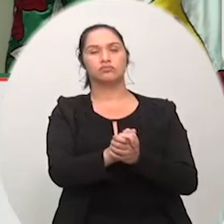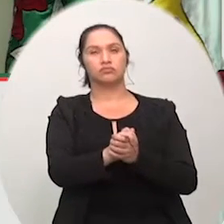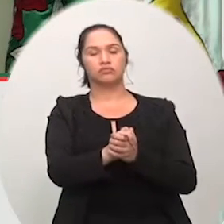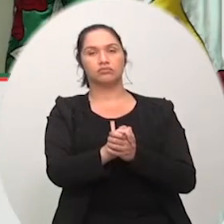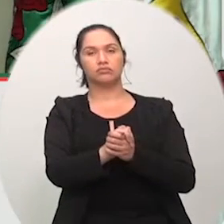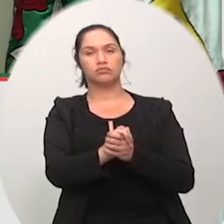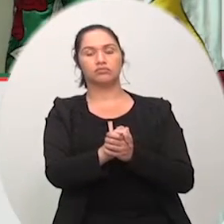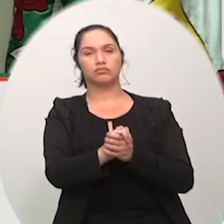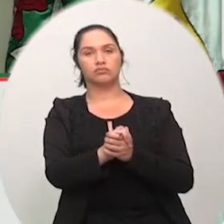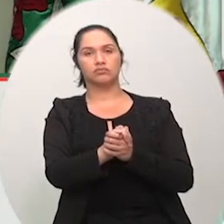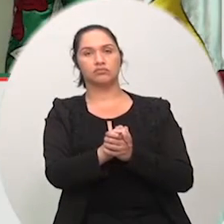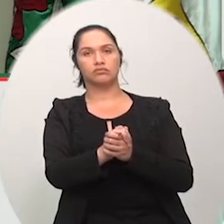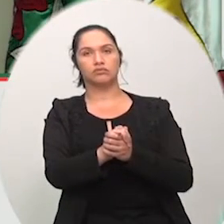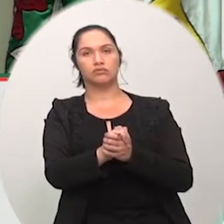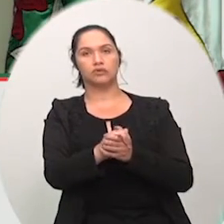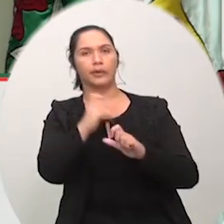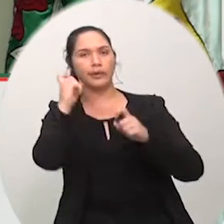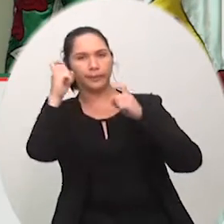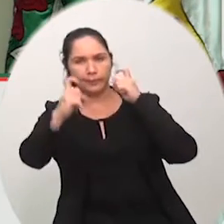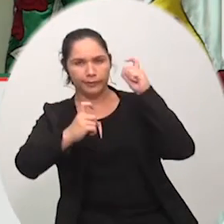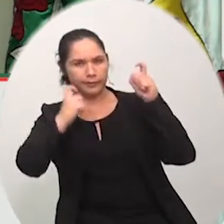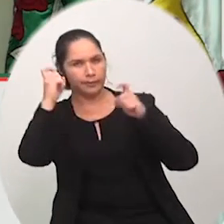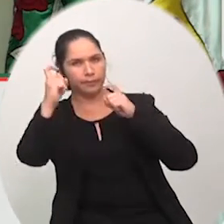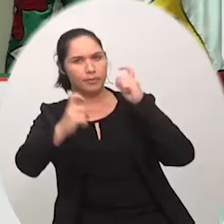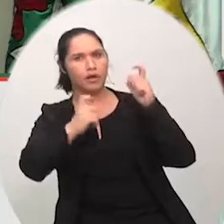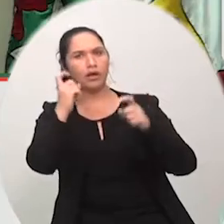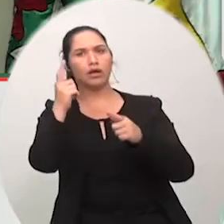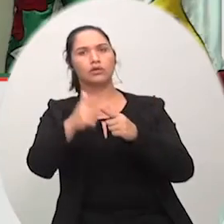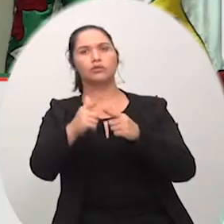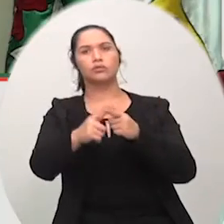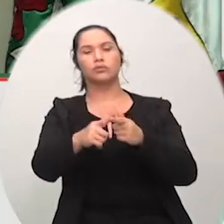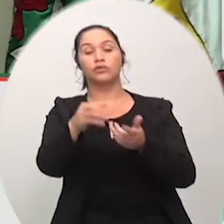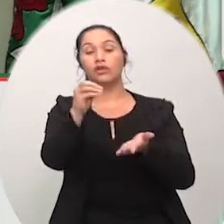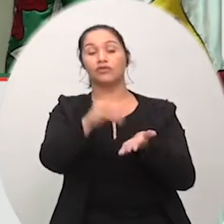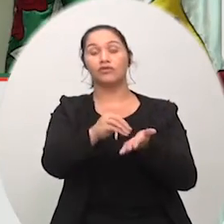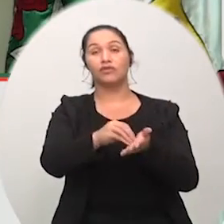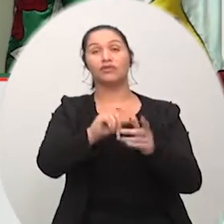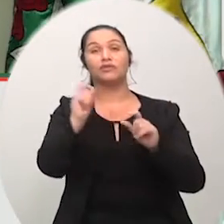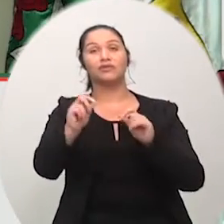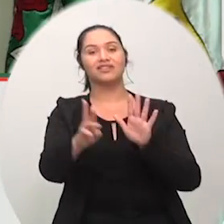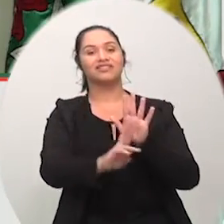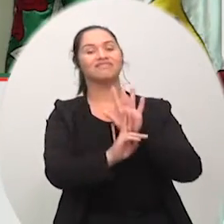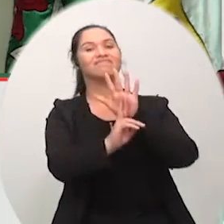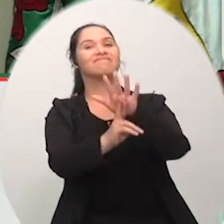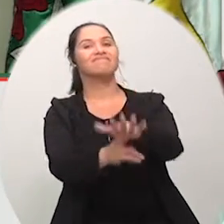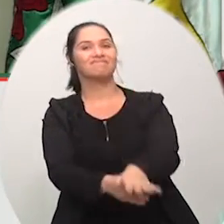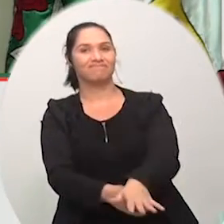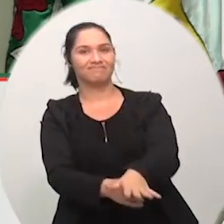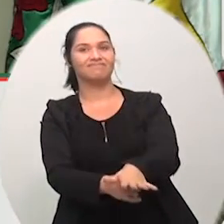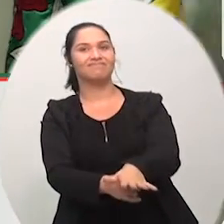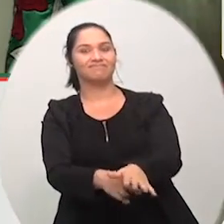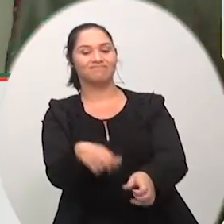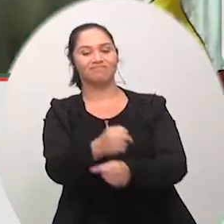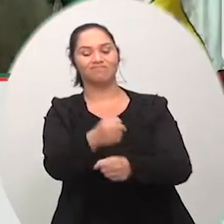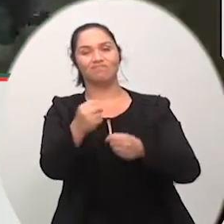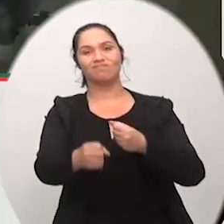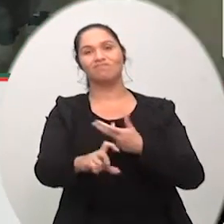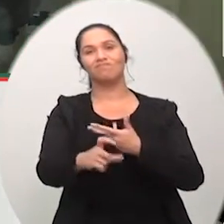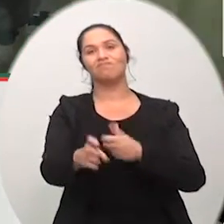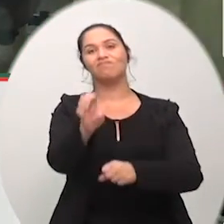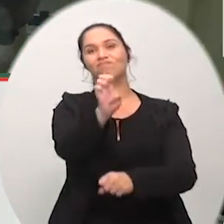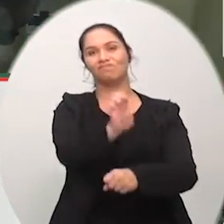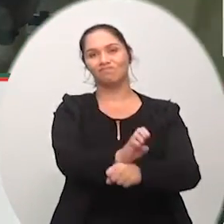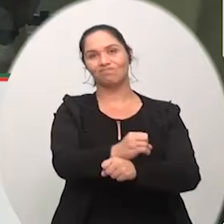a nossa preocupação né pela falta de representante direto no executivo no executivo estadual essa